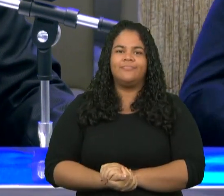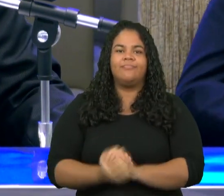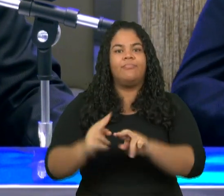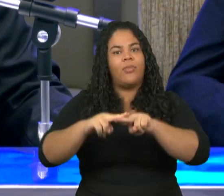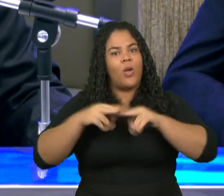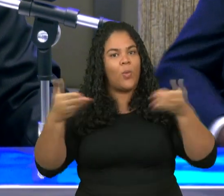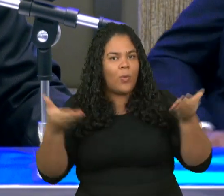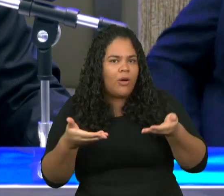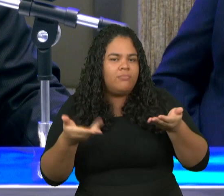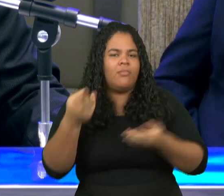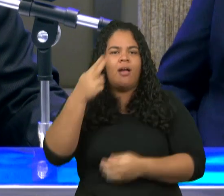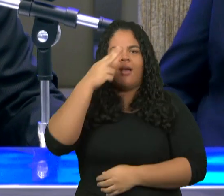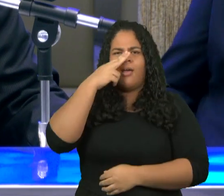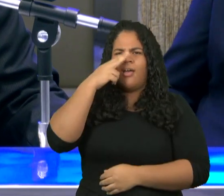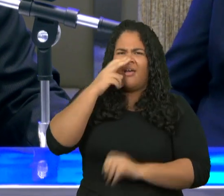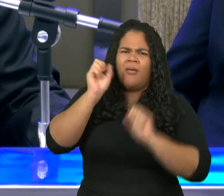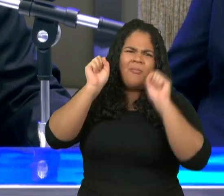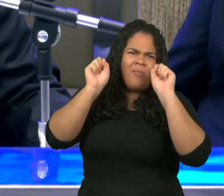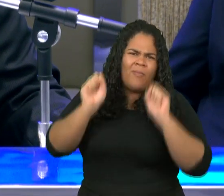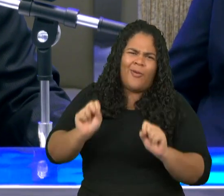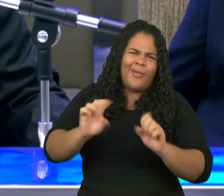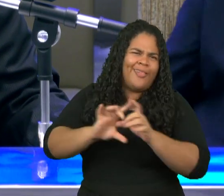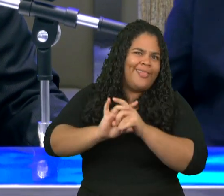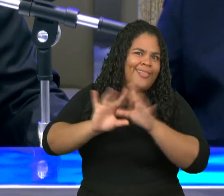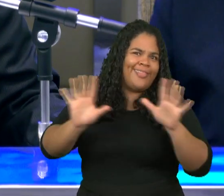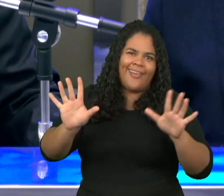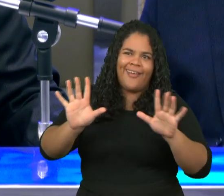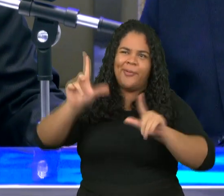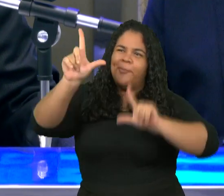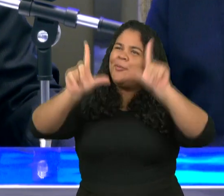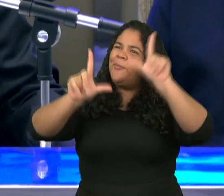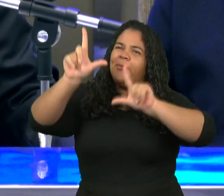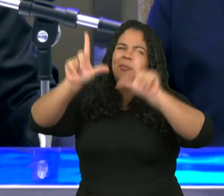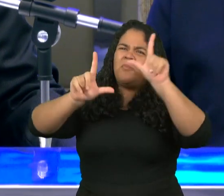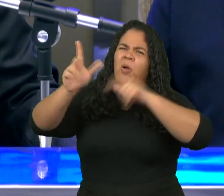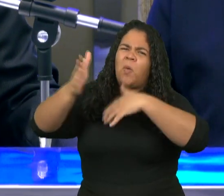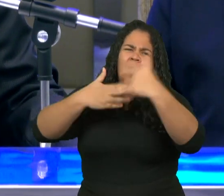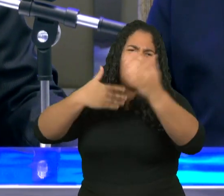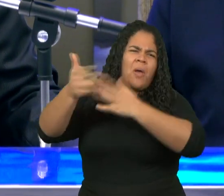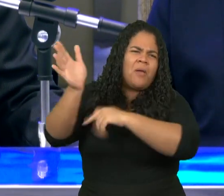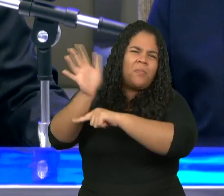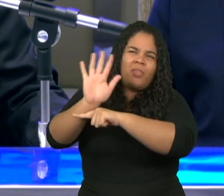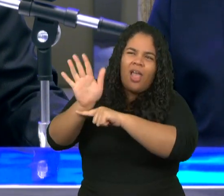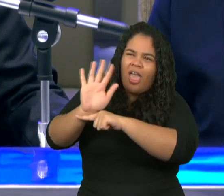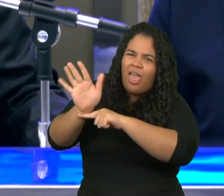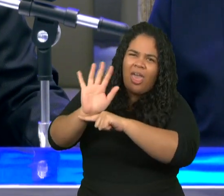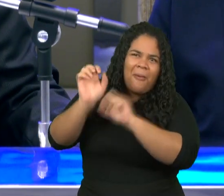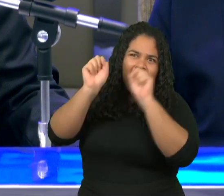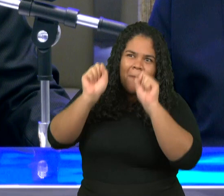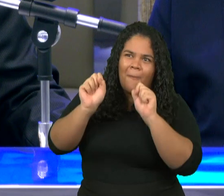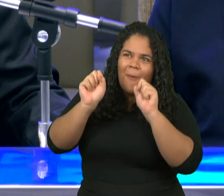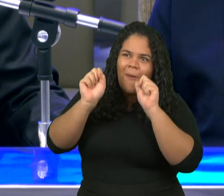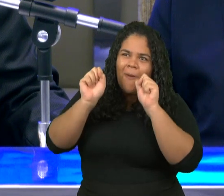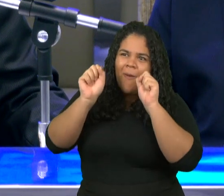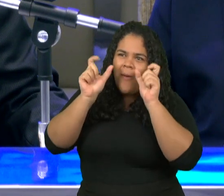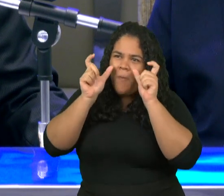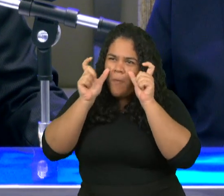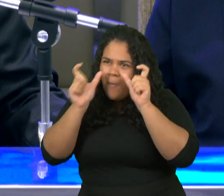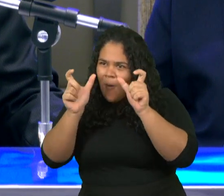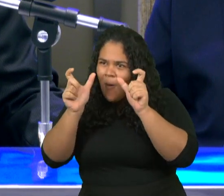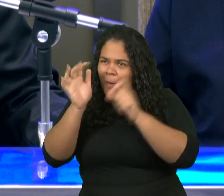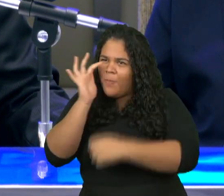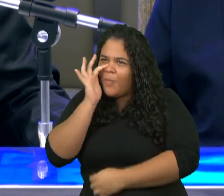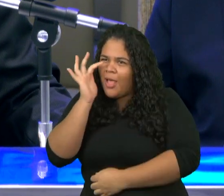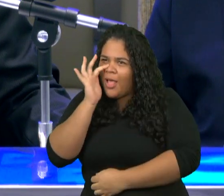crente não pode assistir tudo que aparece na televisão é por isso que o crente não deve estar